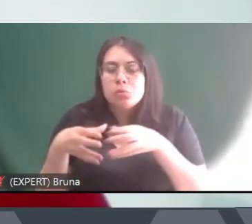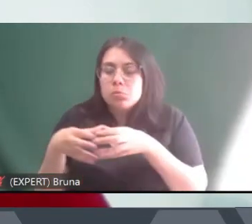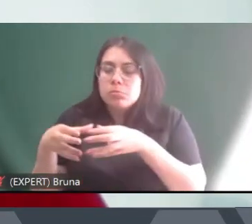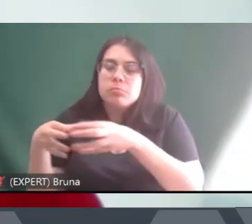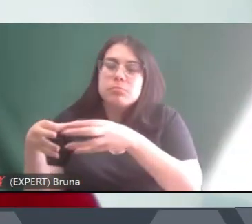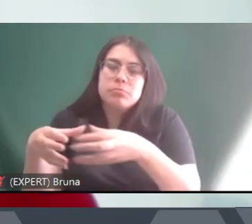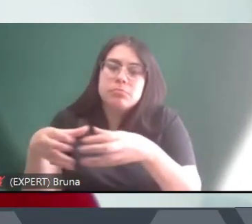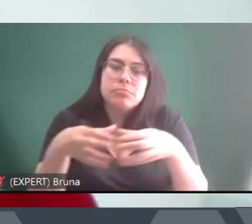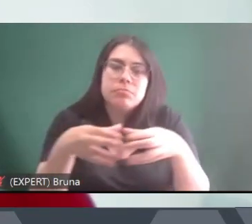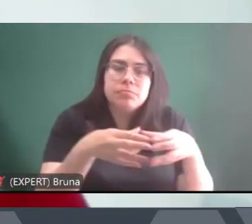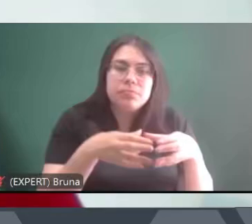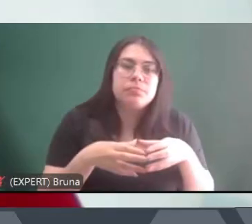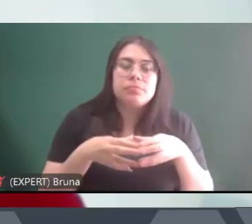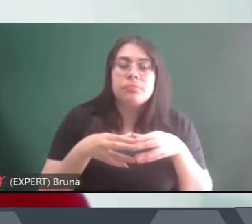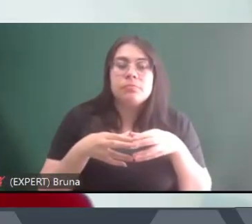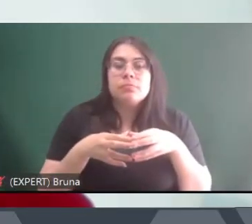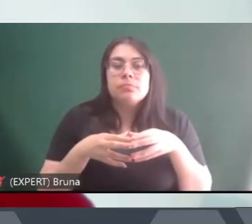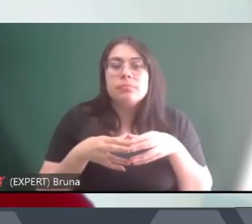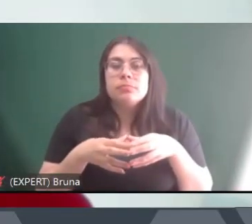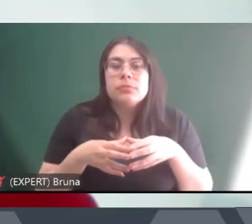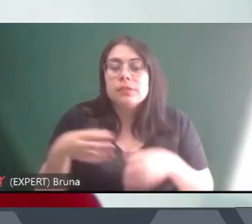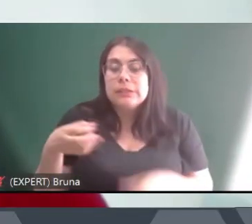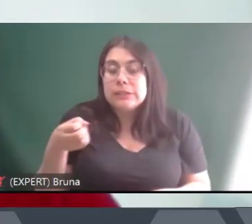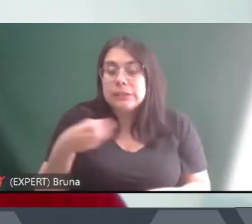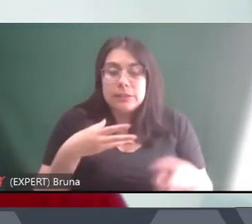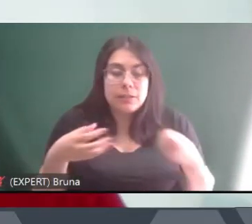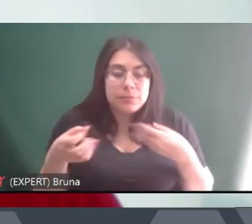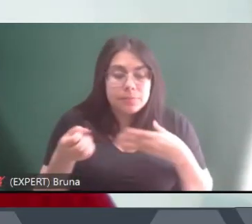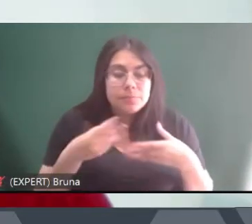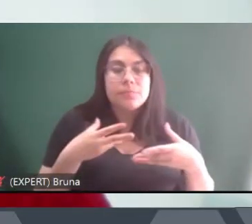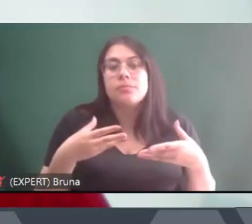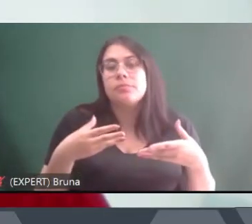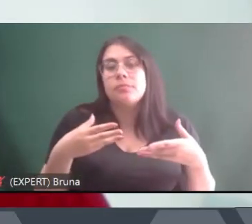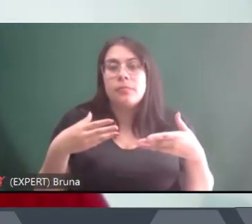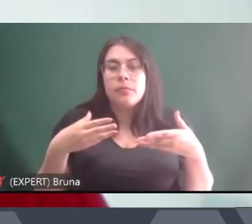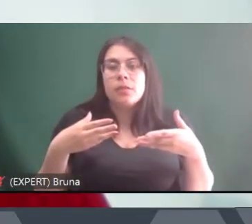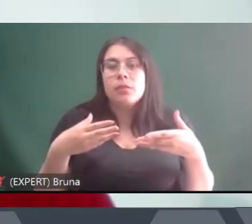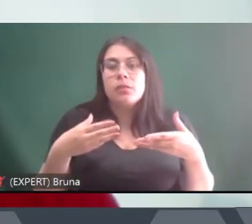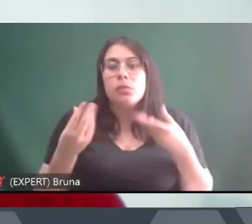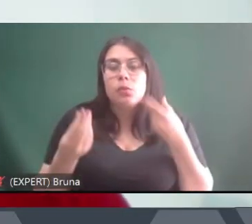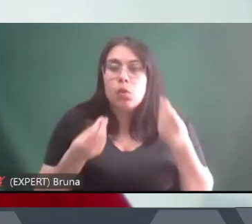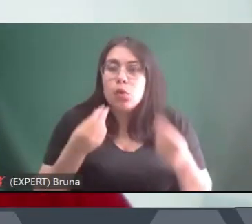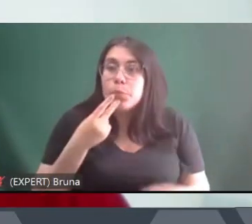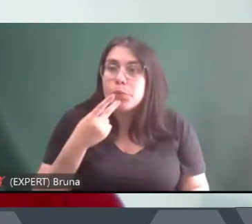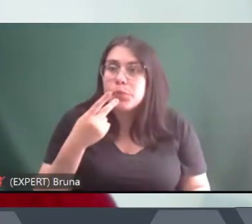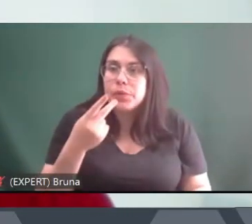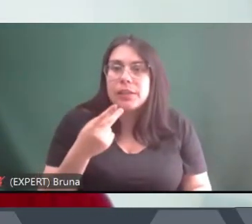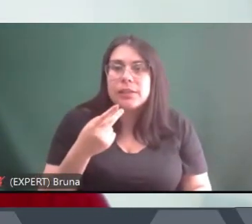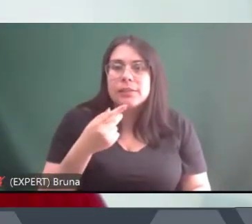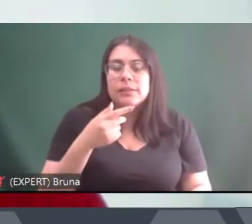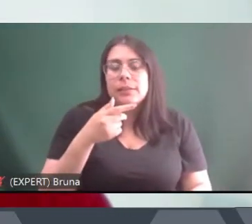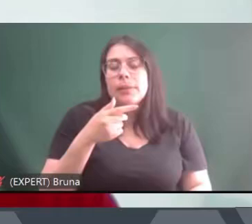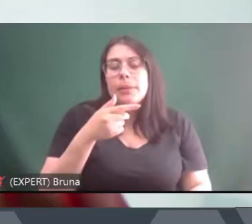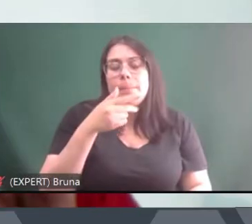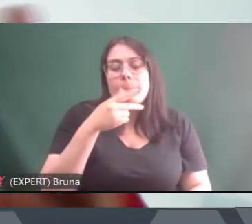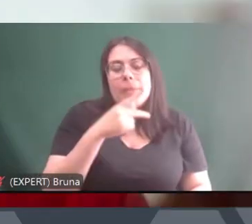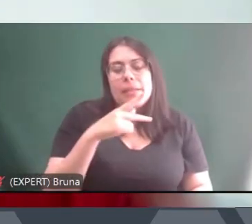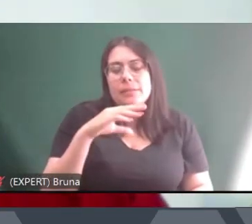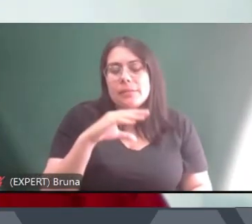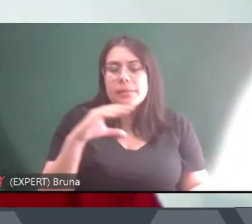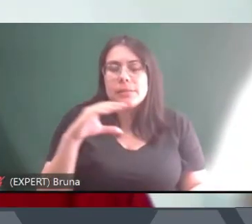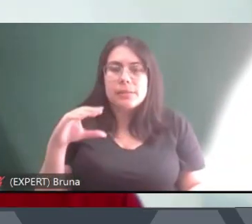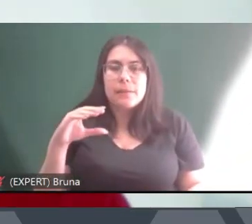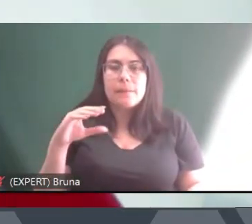reproduzir de uma forma muito rápida no Brasil como eu disse a partir do PCC e a partir dessa